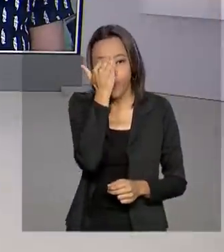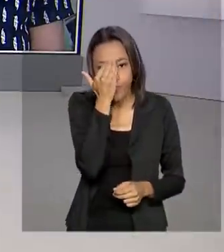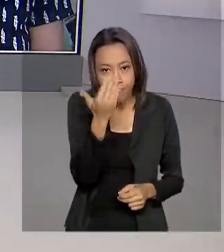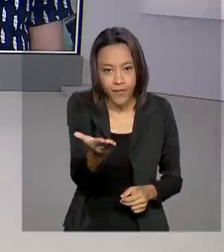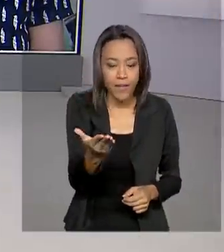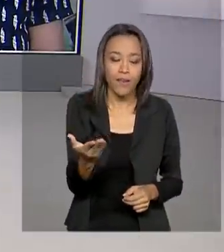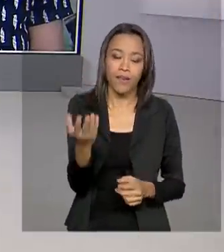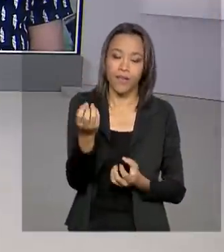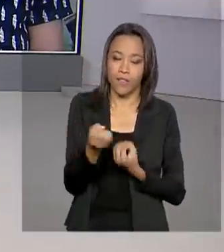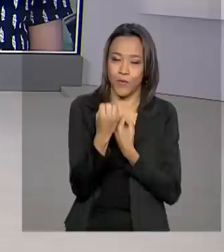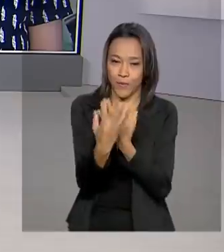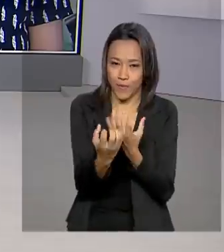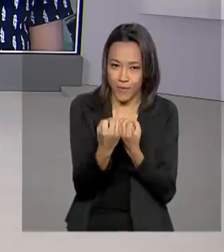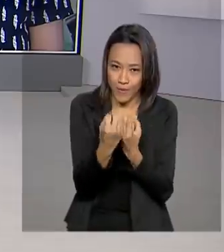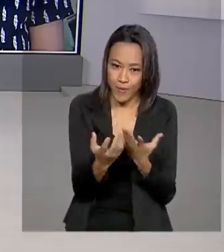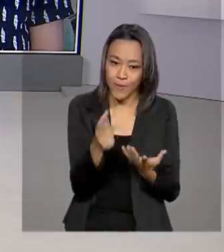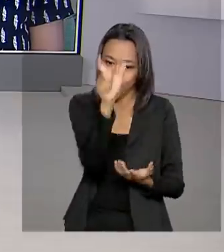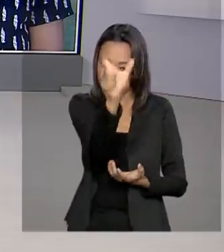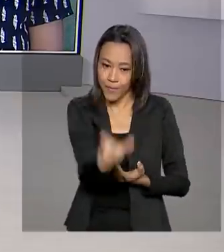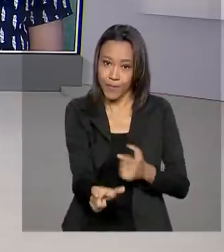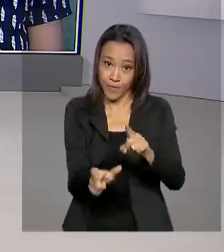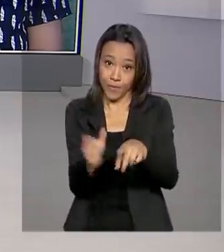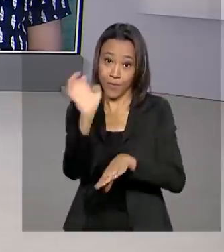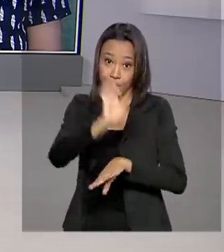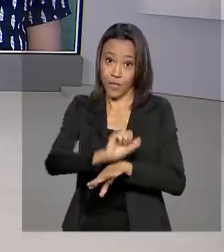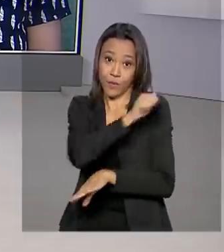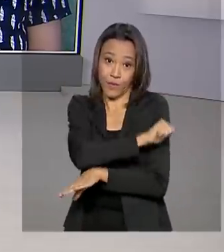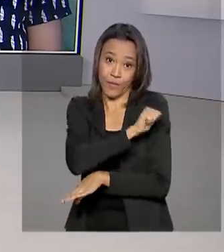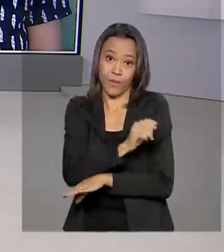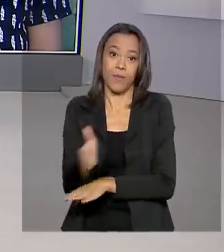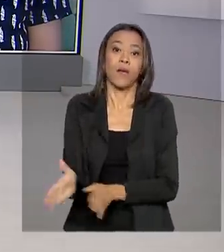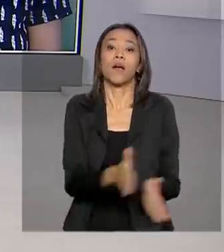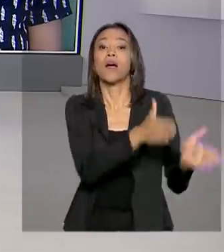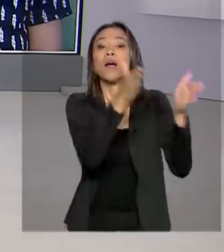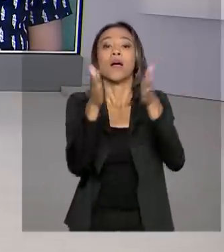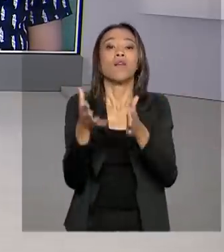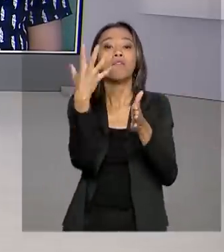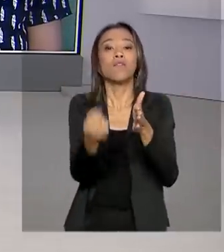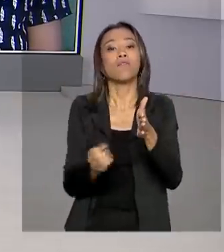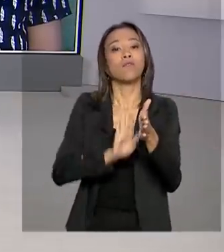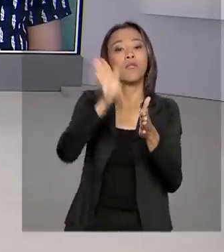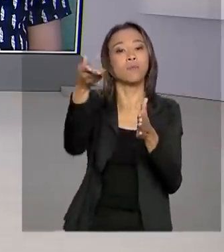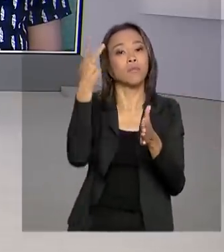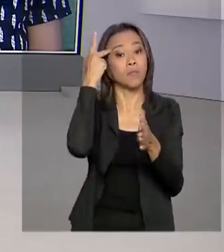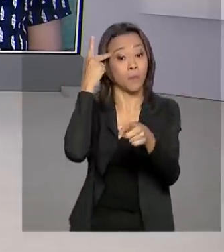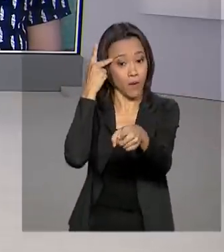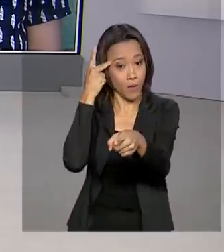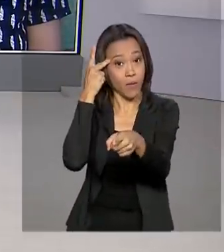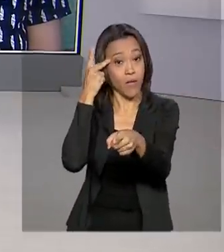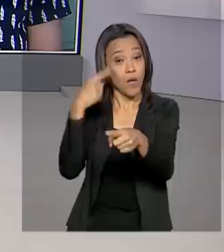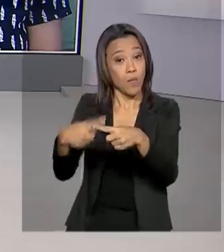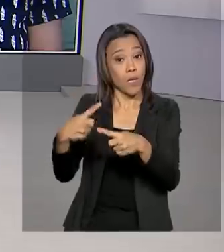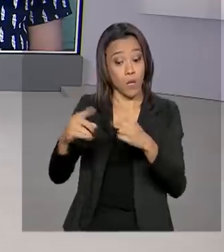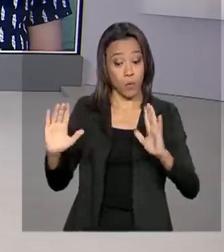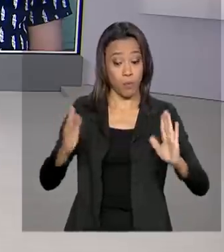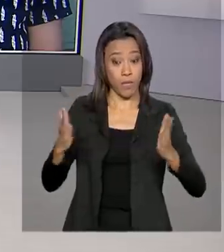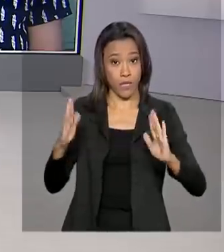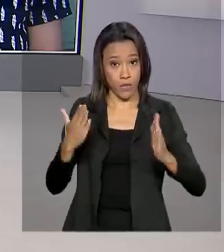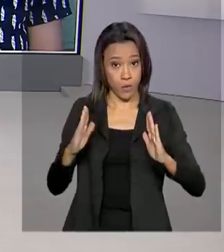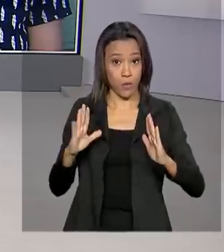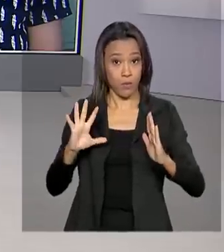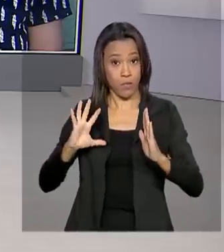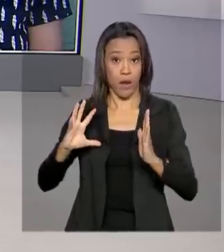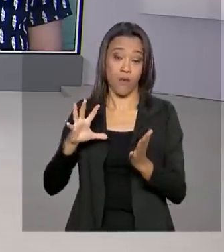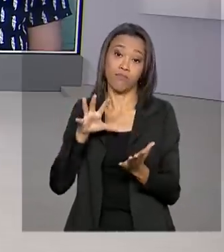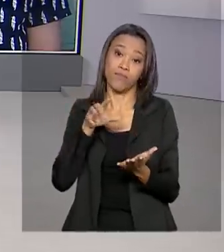Tiago, pelas suas informações ao vivo, direto do Rio. E do Rio de Janeiro, seguimos para São Paulo, porque o prazo de adesão dos Estados ao novo